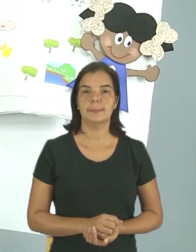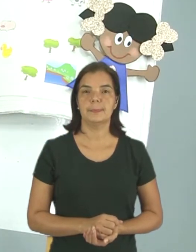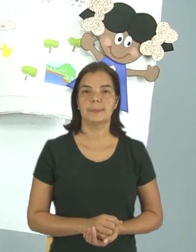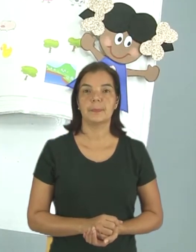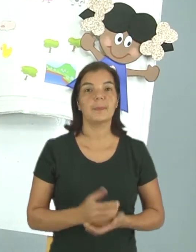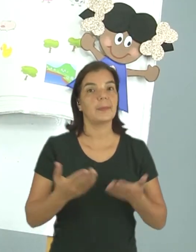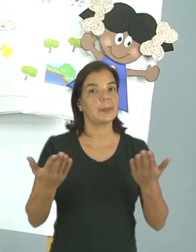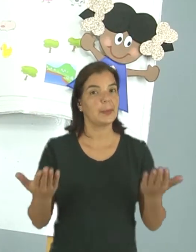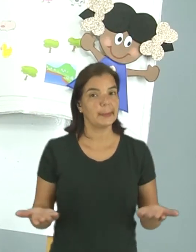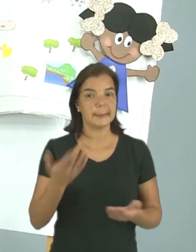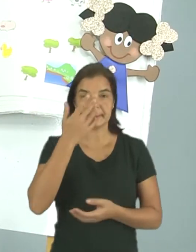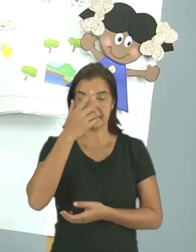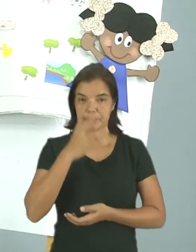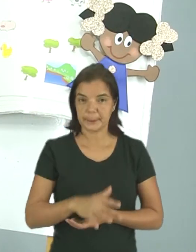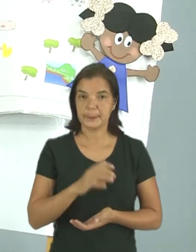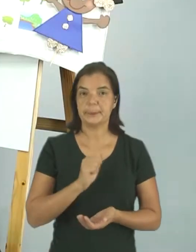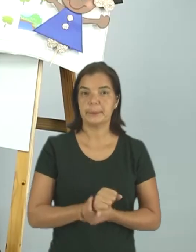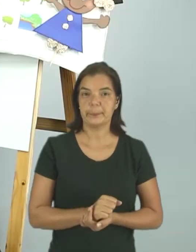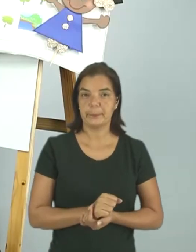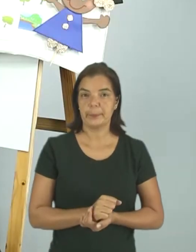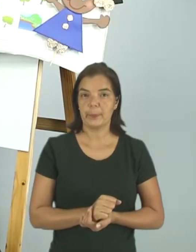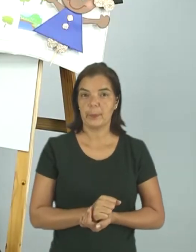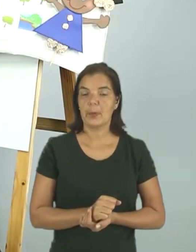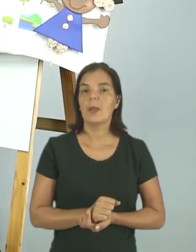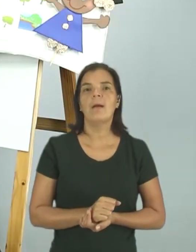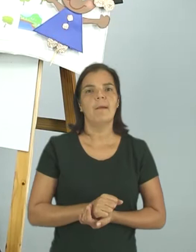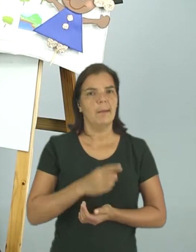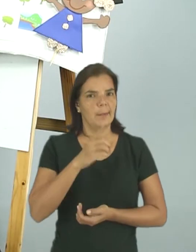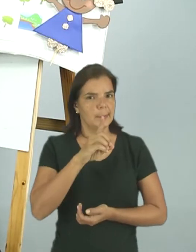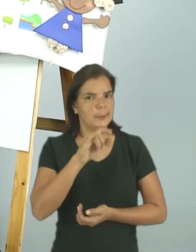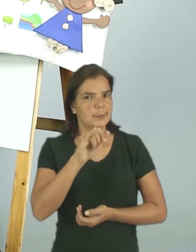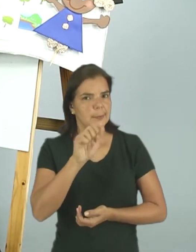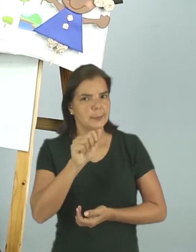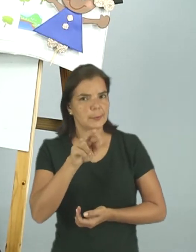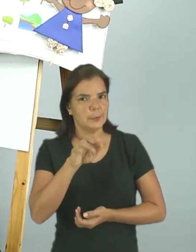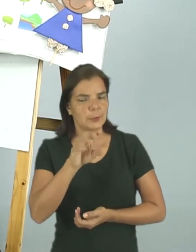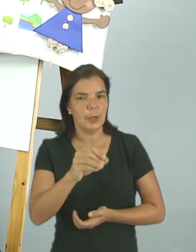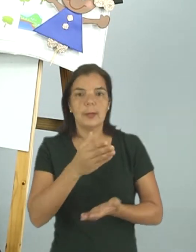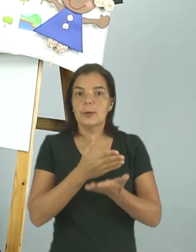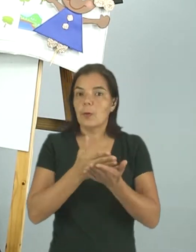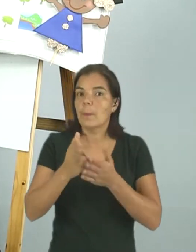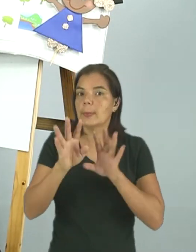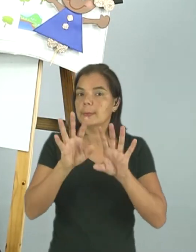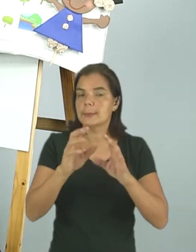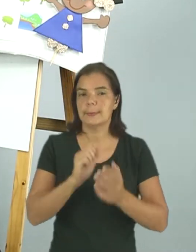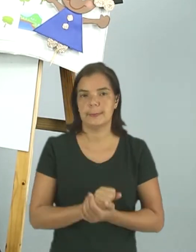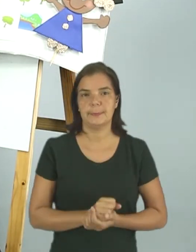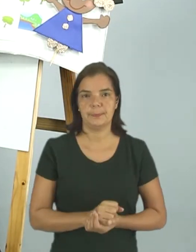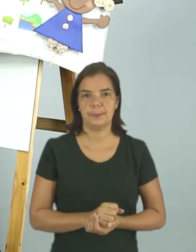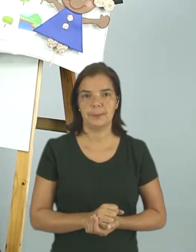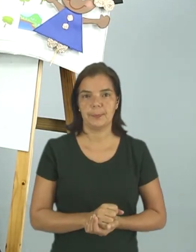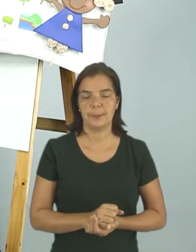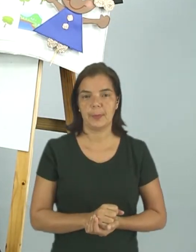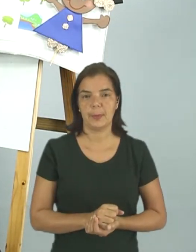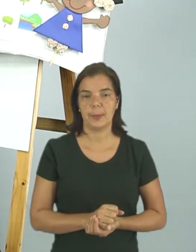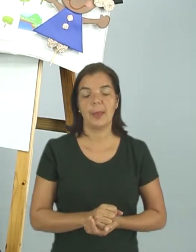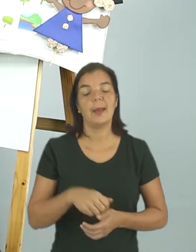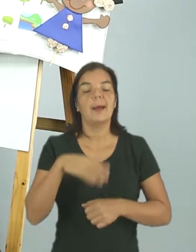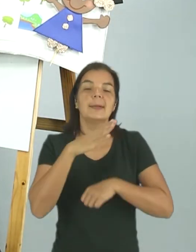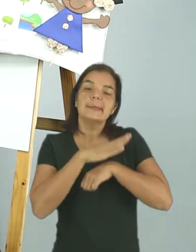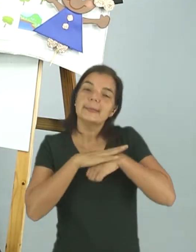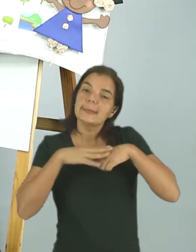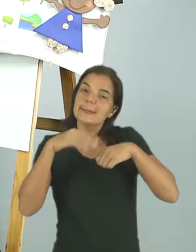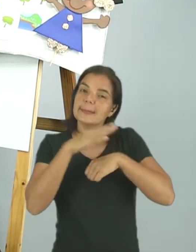Então, crianças, nesse diário, Mila sempre começa assim. Querido